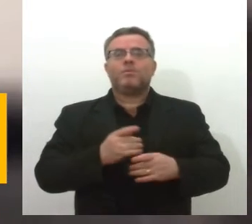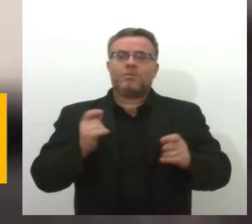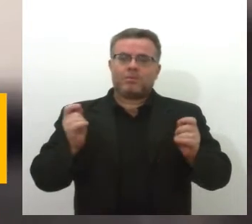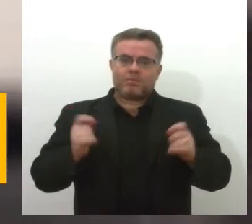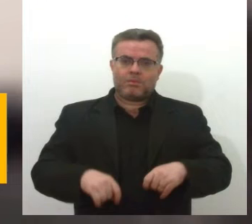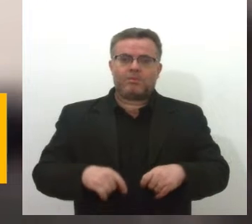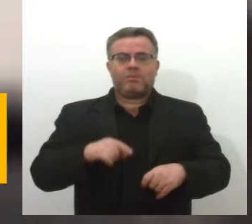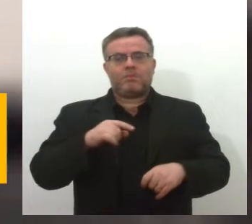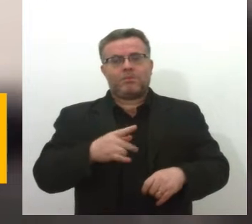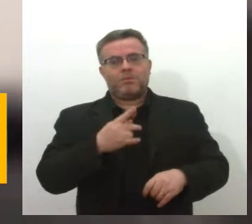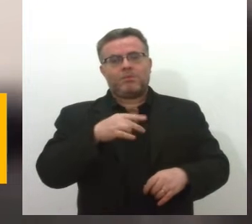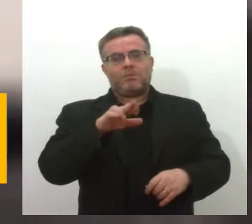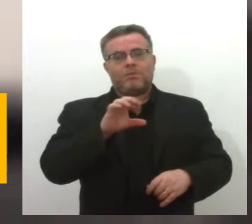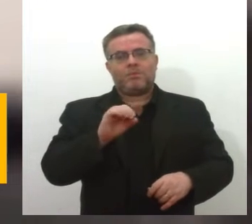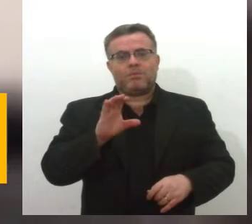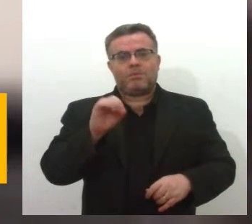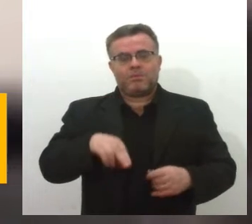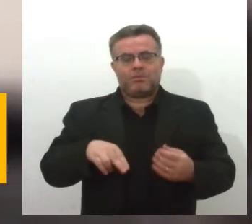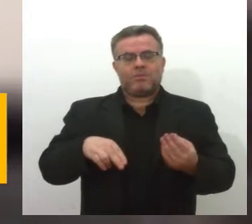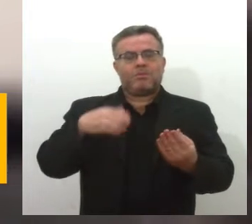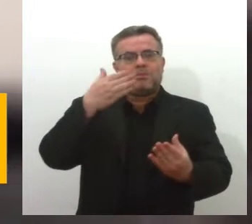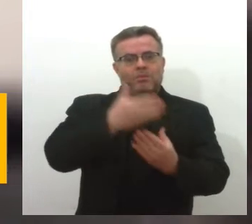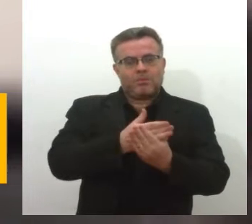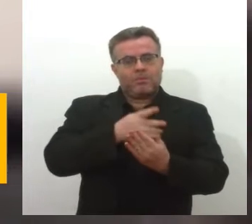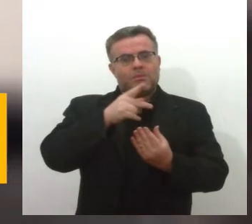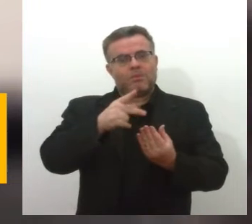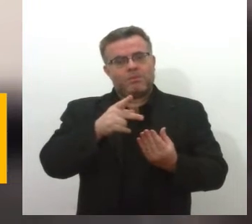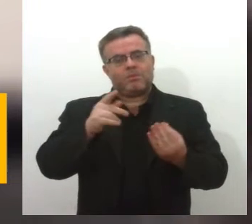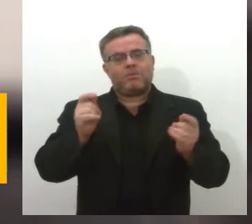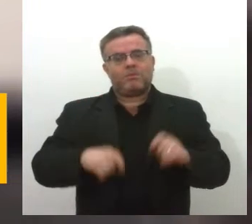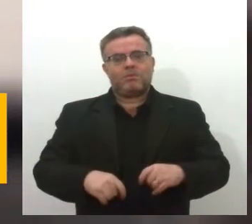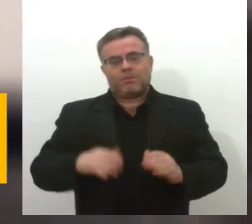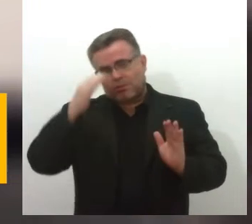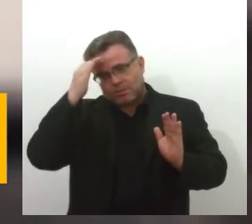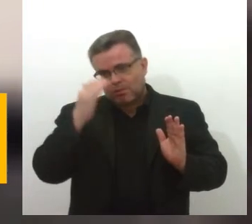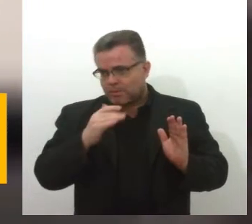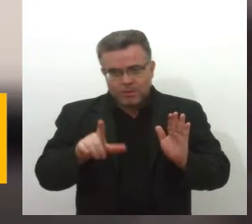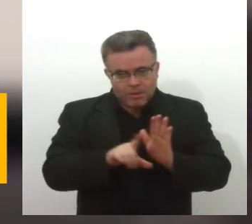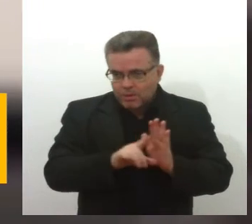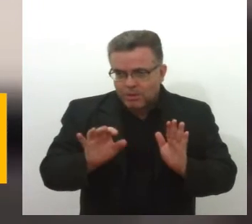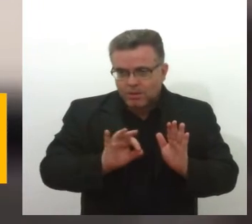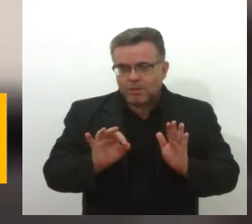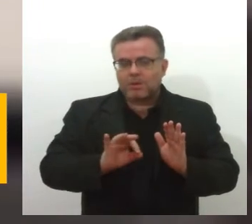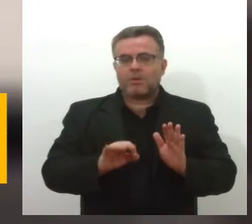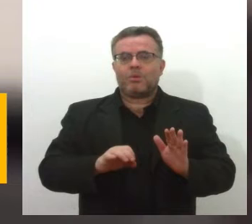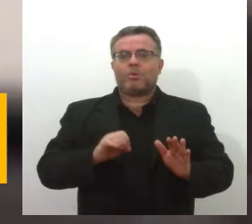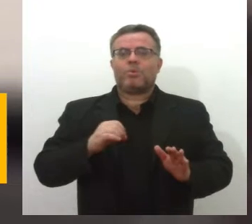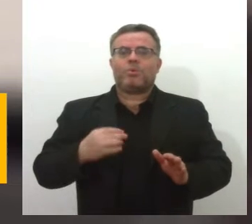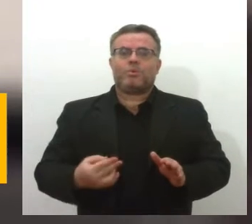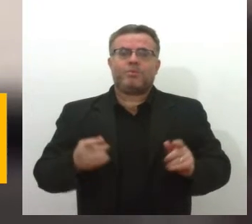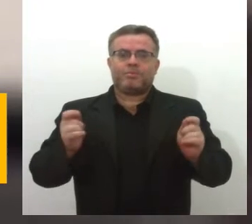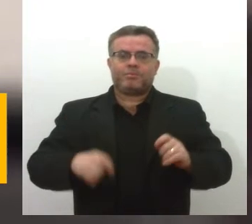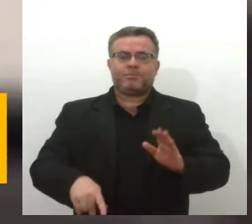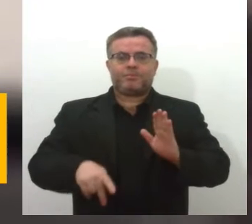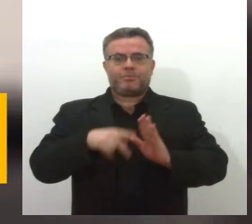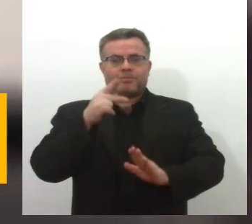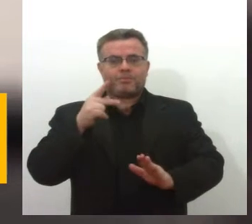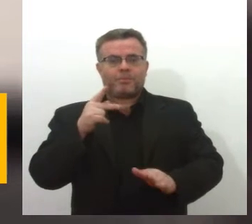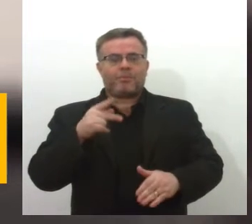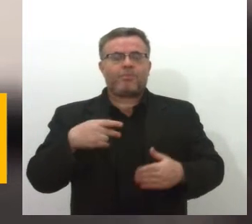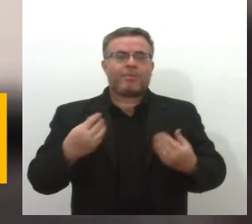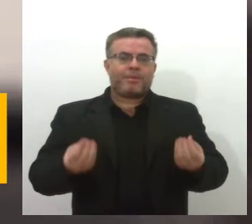consumidor, no caso dos PROCONs, caso a empresa não venha a cumprir, ou mesmo ele pode procurar um advogado de sua confiança,